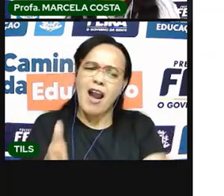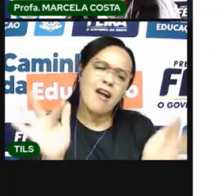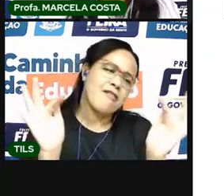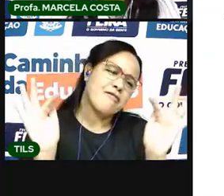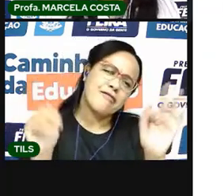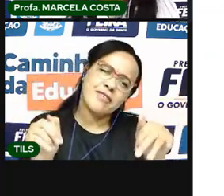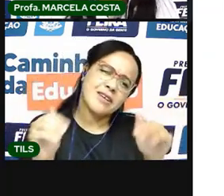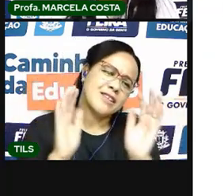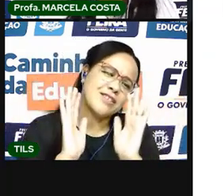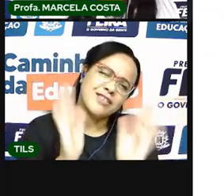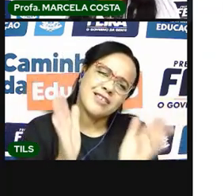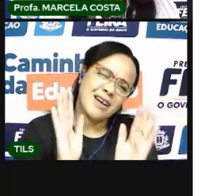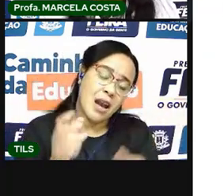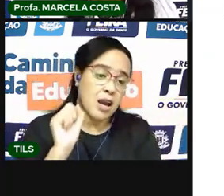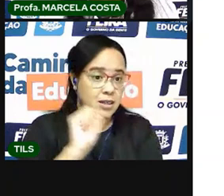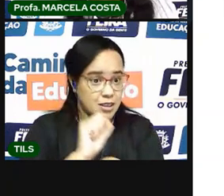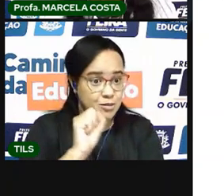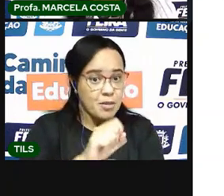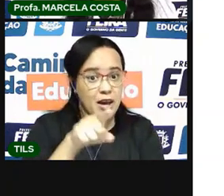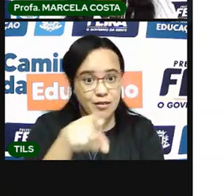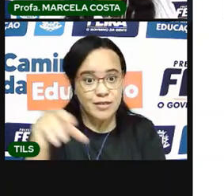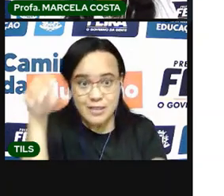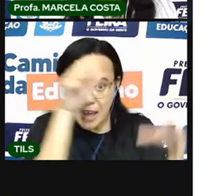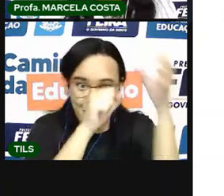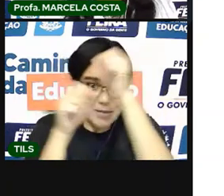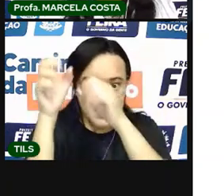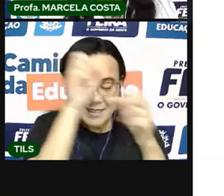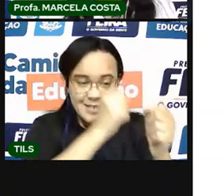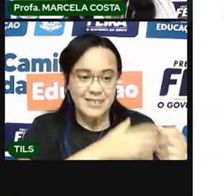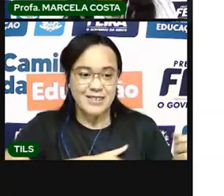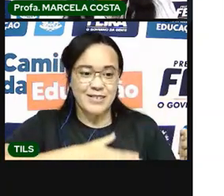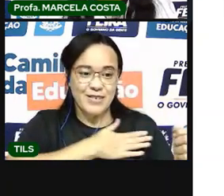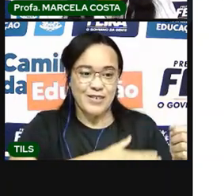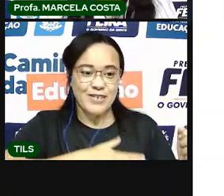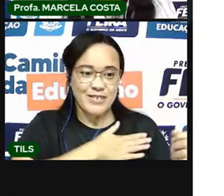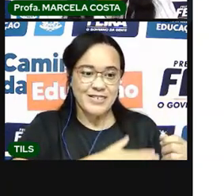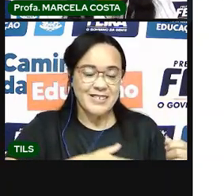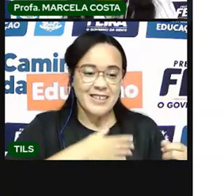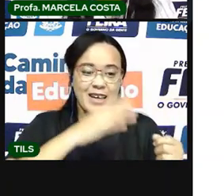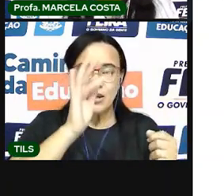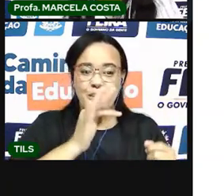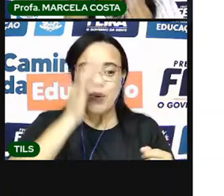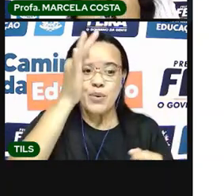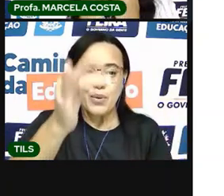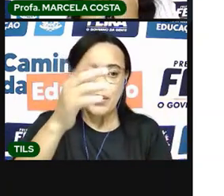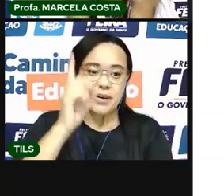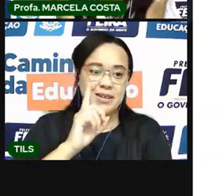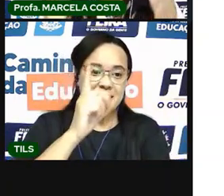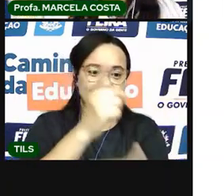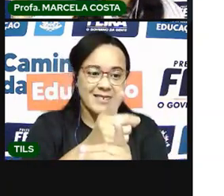Eu espero que vocês tenham aprendido bastante e gostado. Até o nosso próximo encontro.